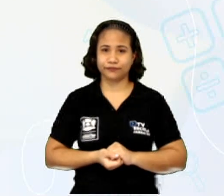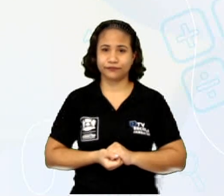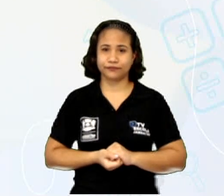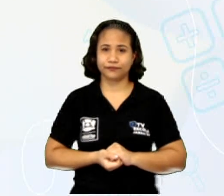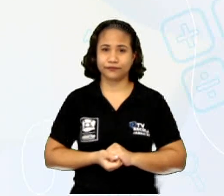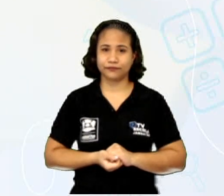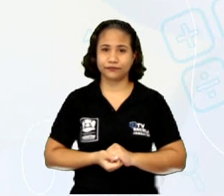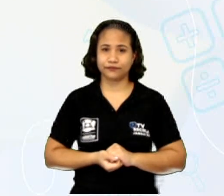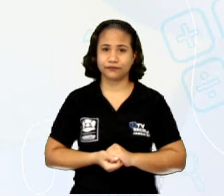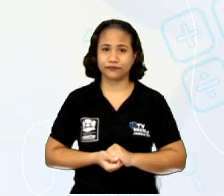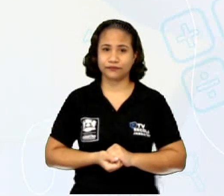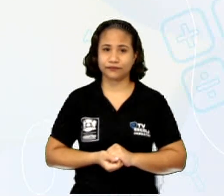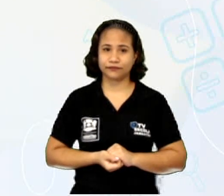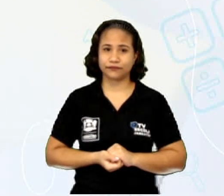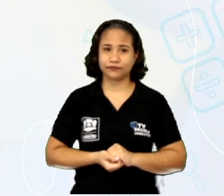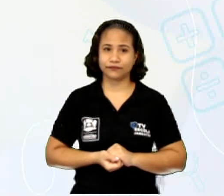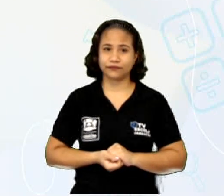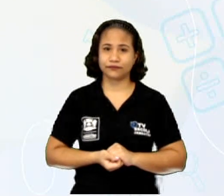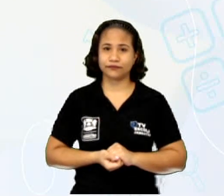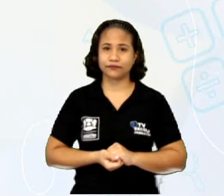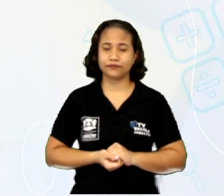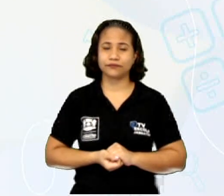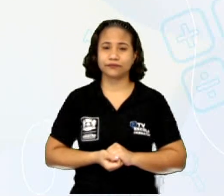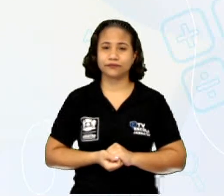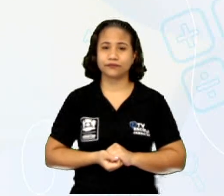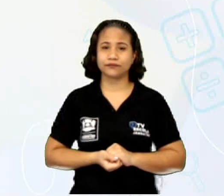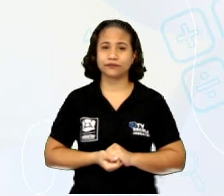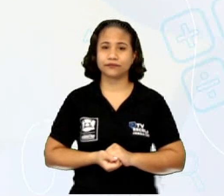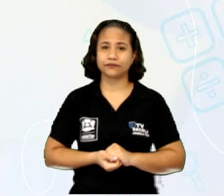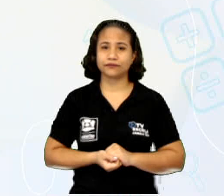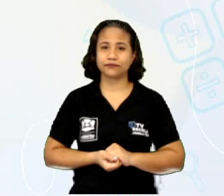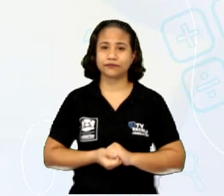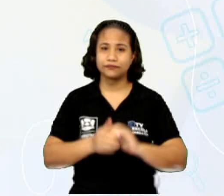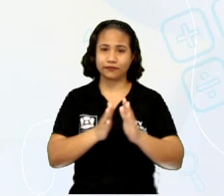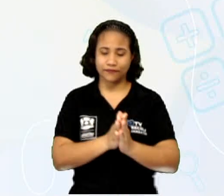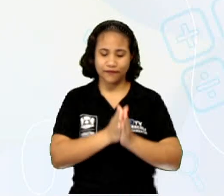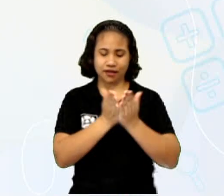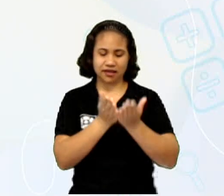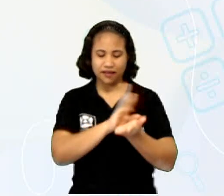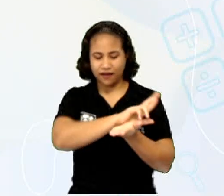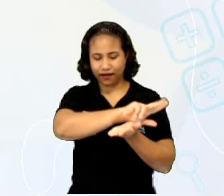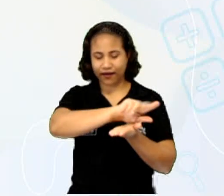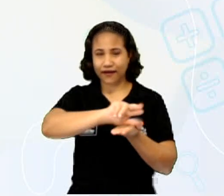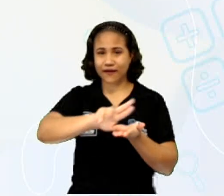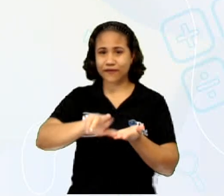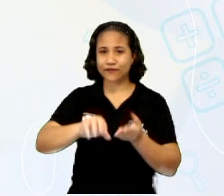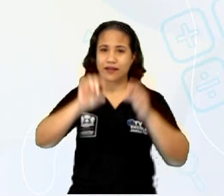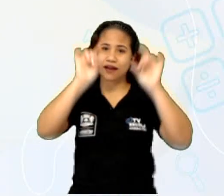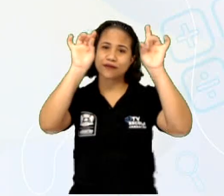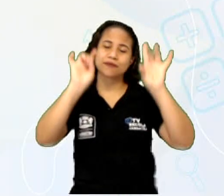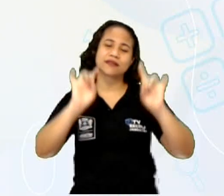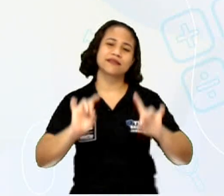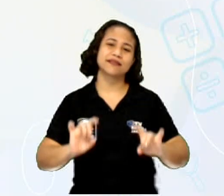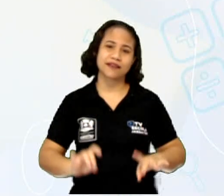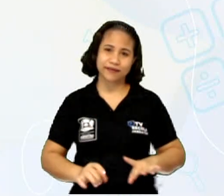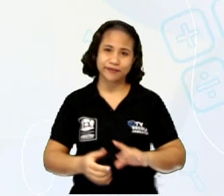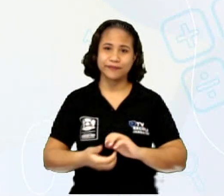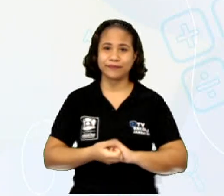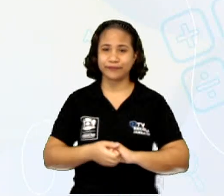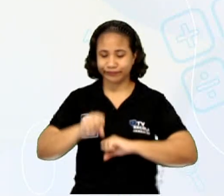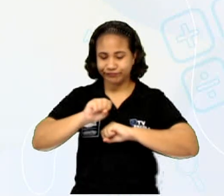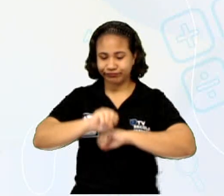Eita, essa aqui já deu a resposta. Books are special. Livros são, os livros são especiais. Os